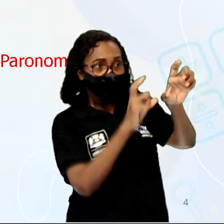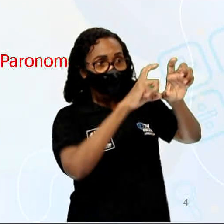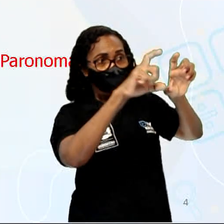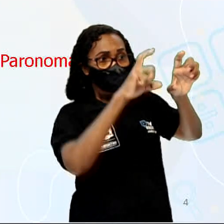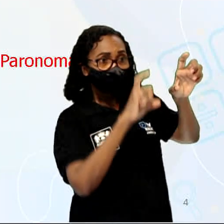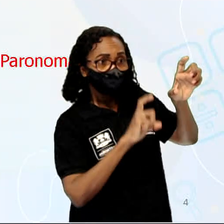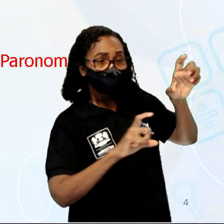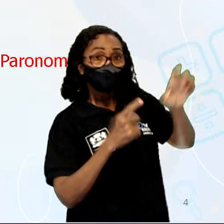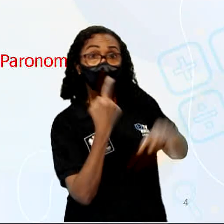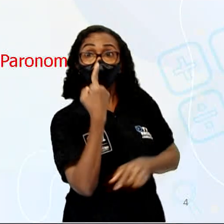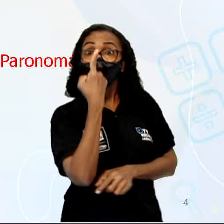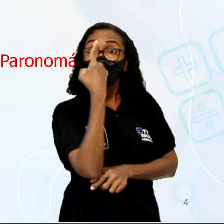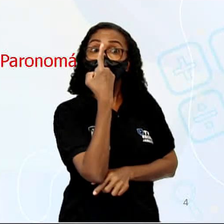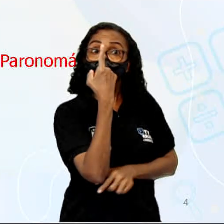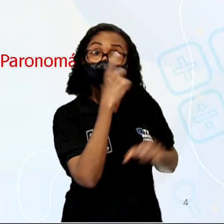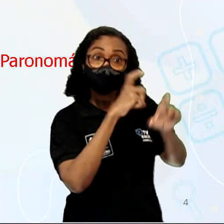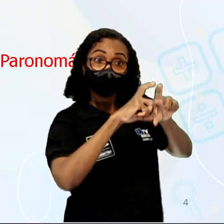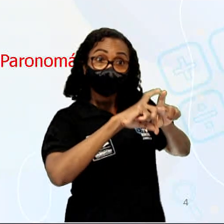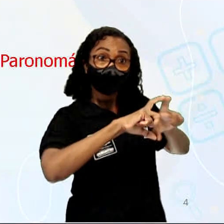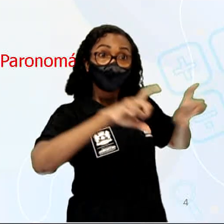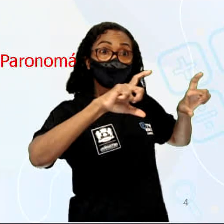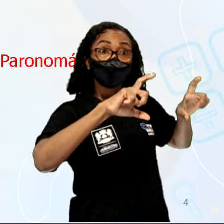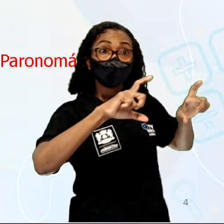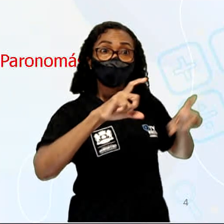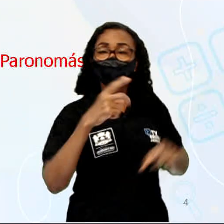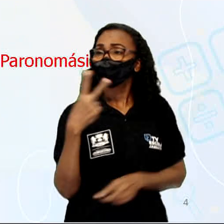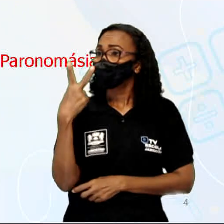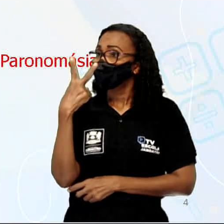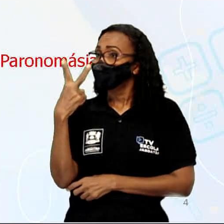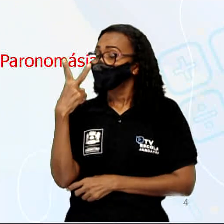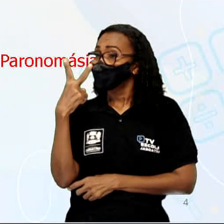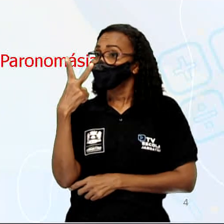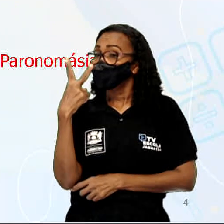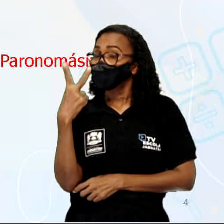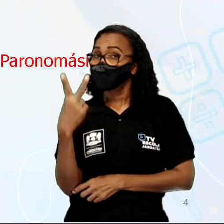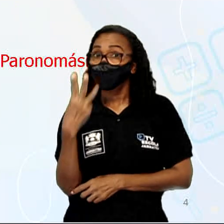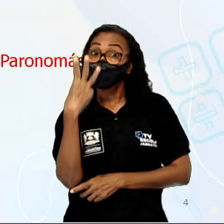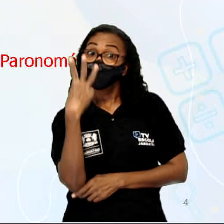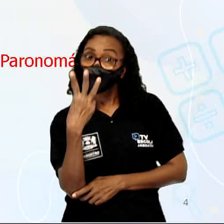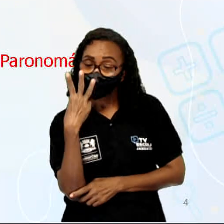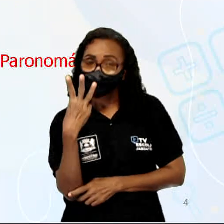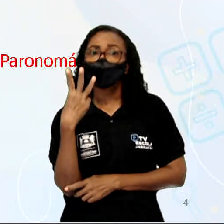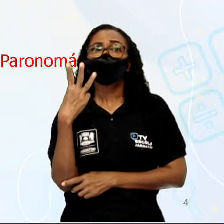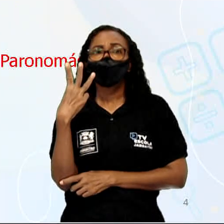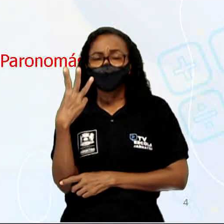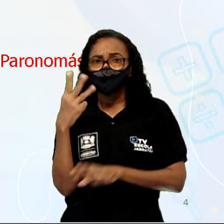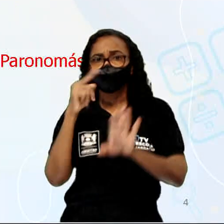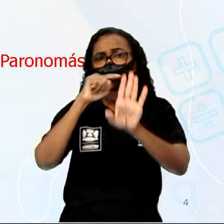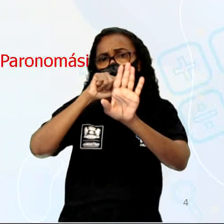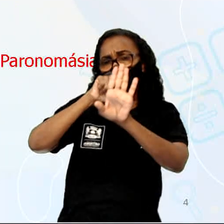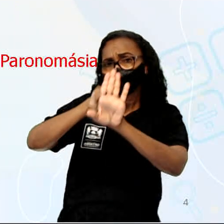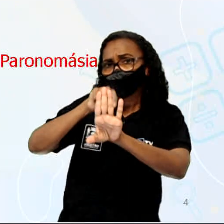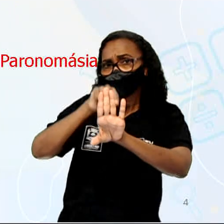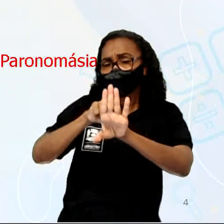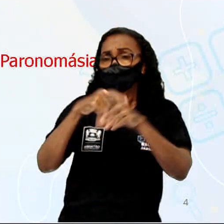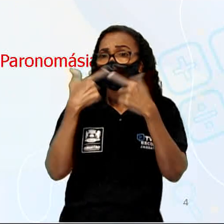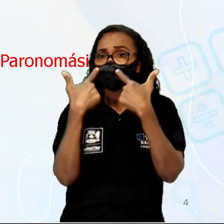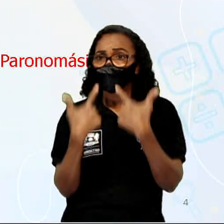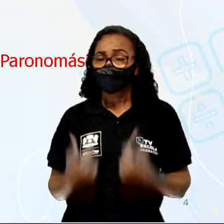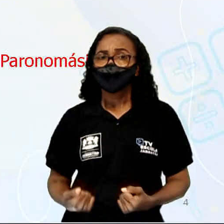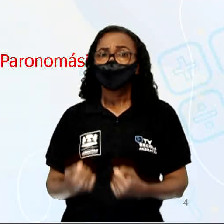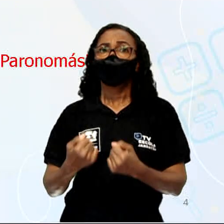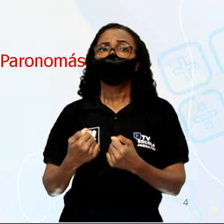estrofe, e que aqui nós temos três figuras de linguagem que talvez vocês já conheçam, mas que eu gostaria de